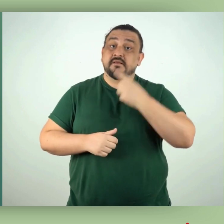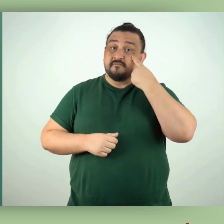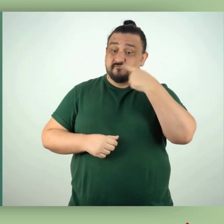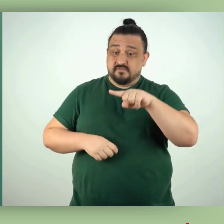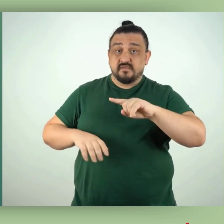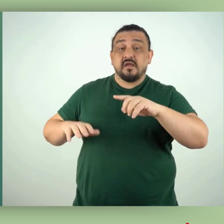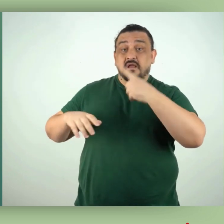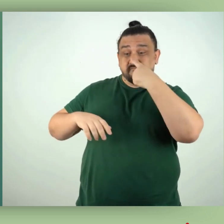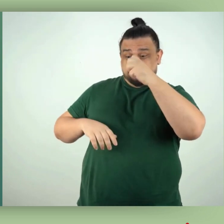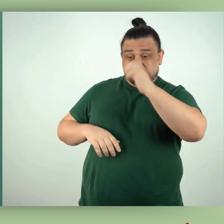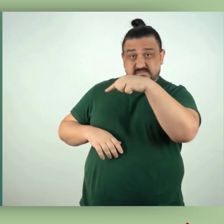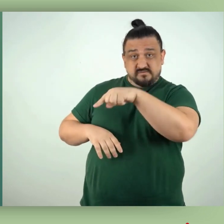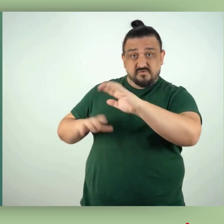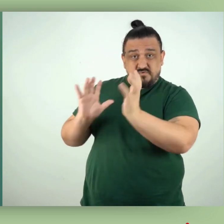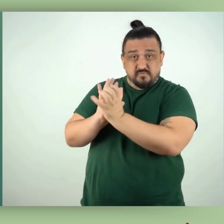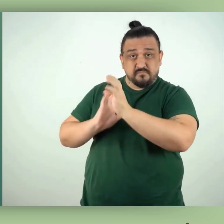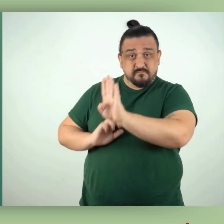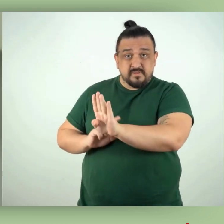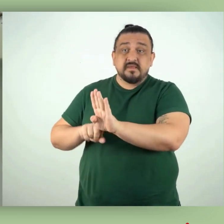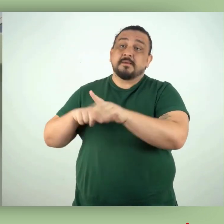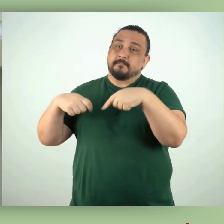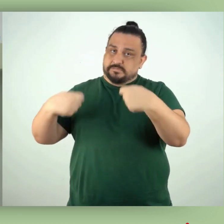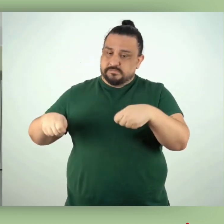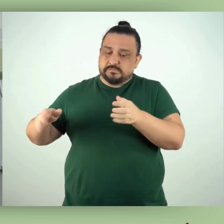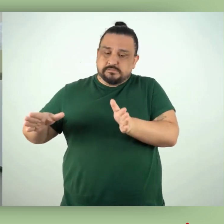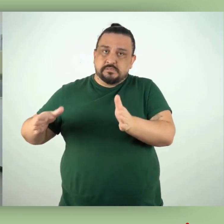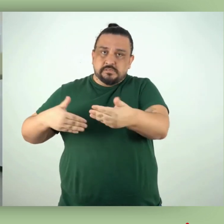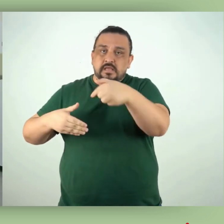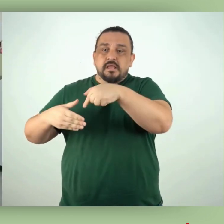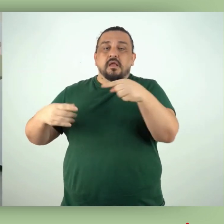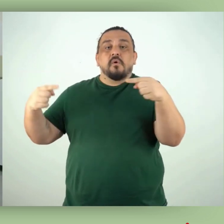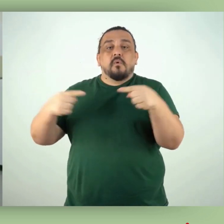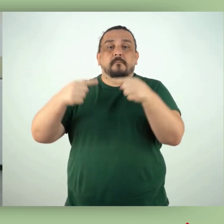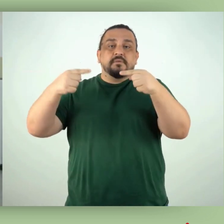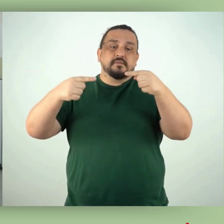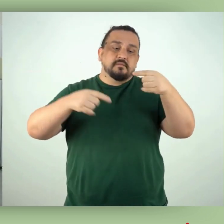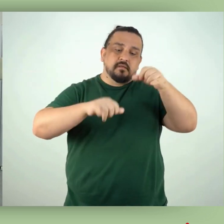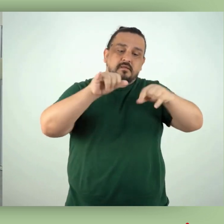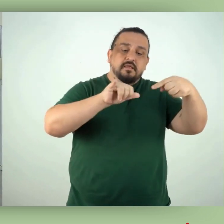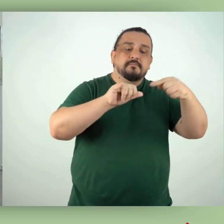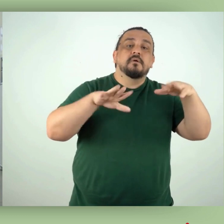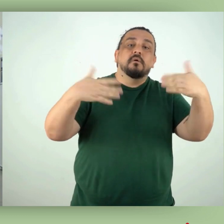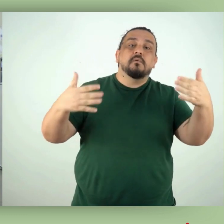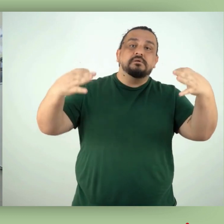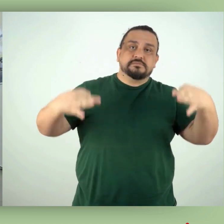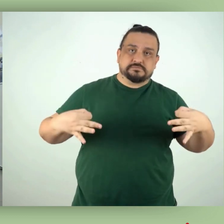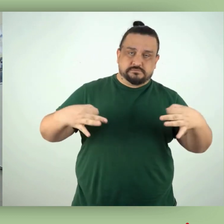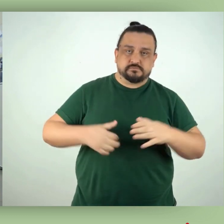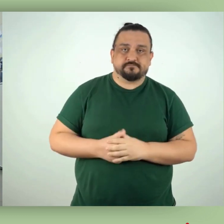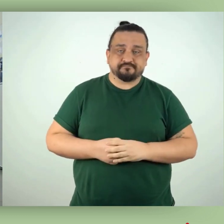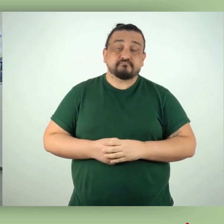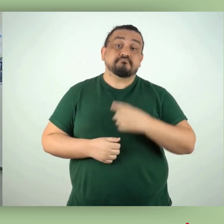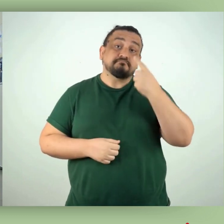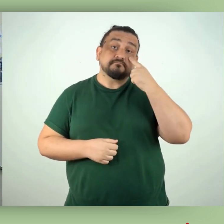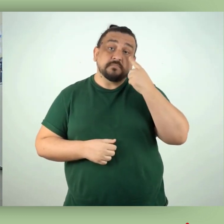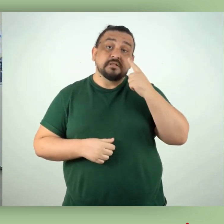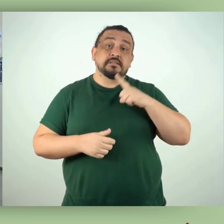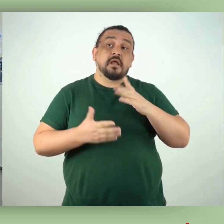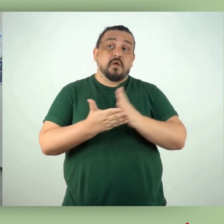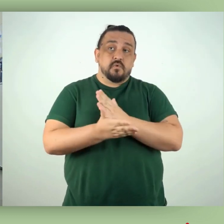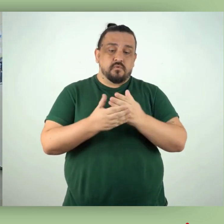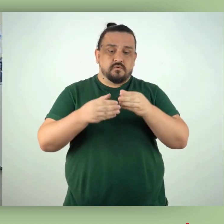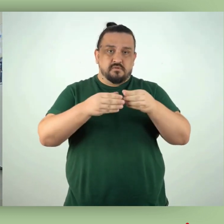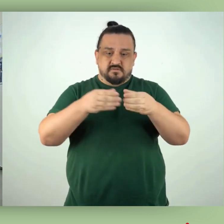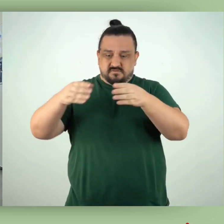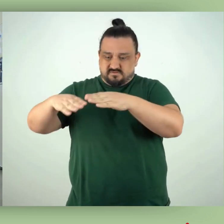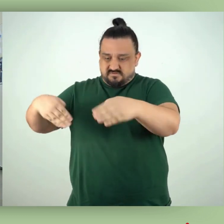resíduos do grupo B devem ser descartados em recipientes compatíveis com as características do produto químico acondicionado.